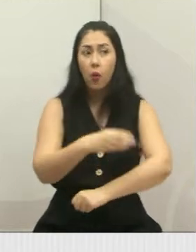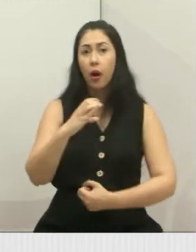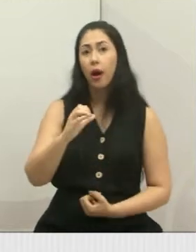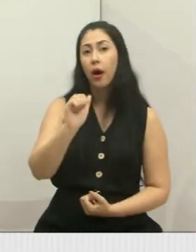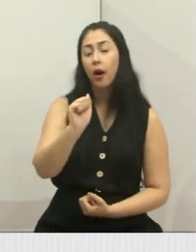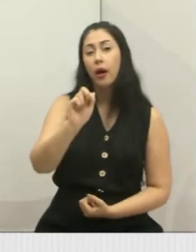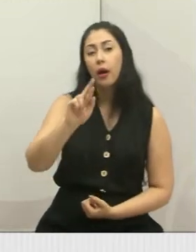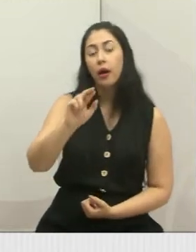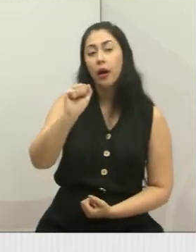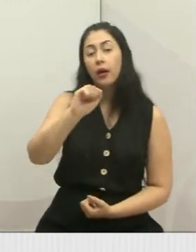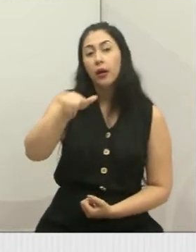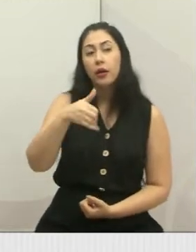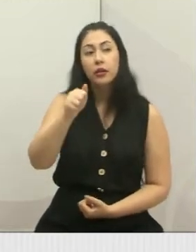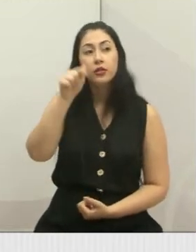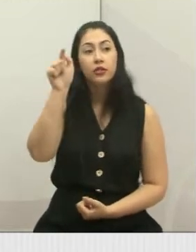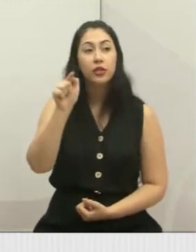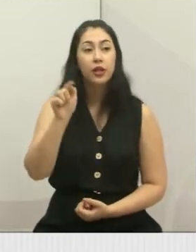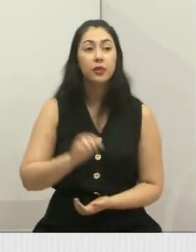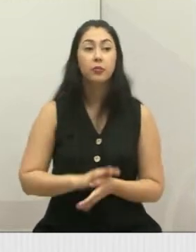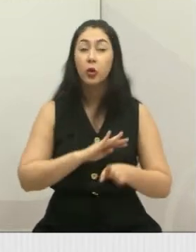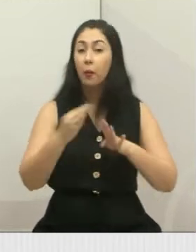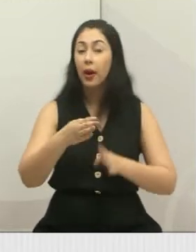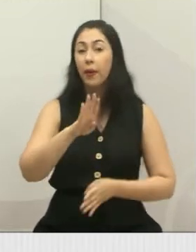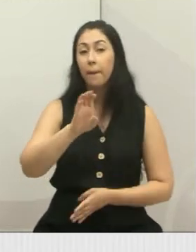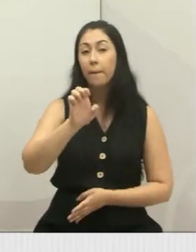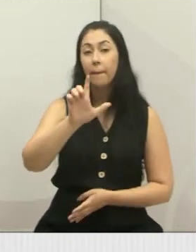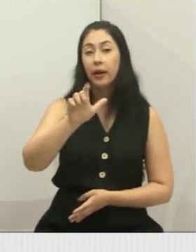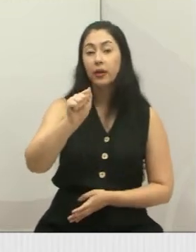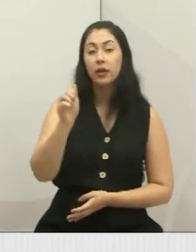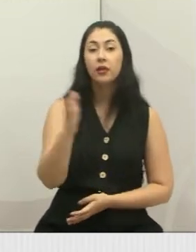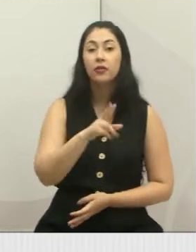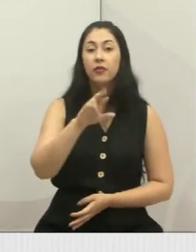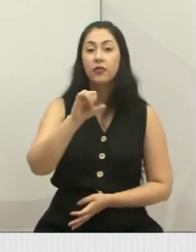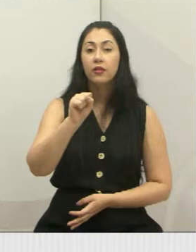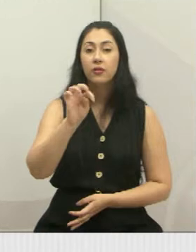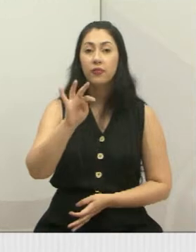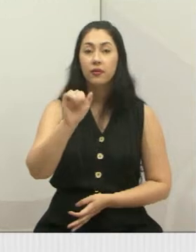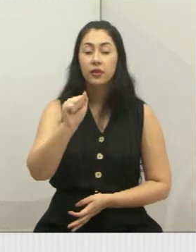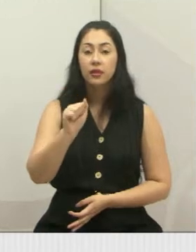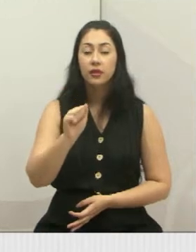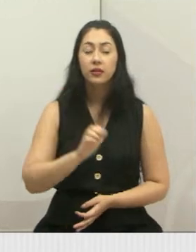Carajá, no bairro Bela Vista 1.